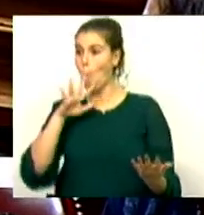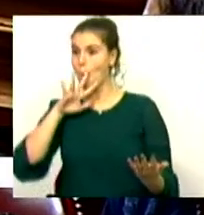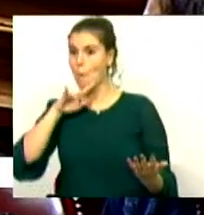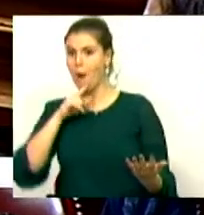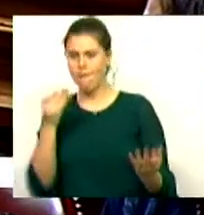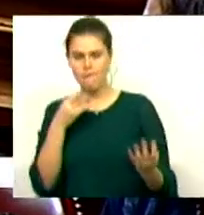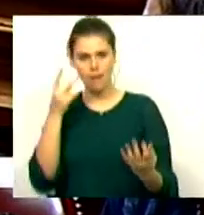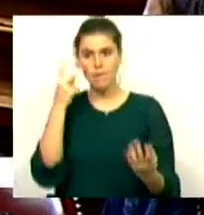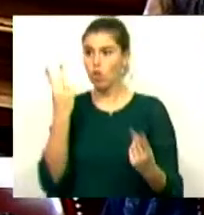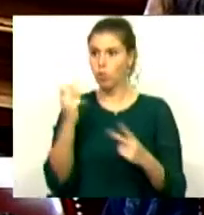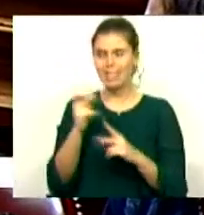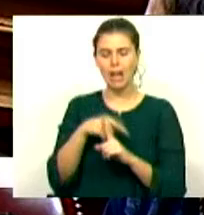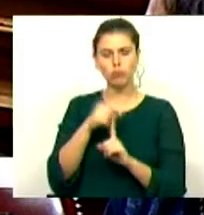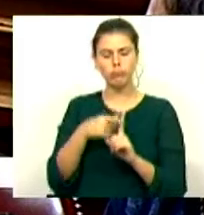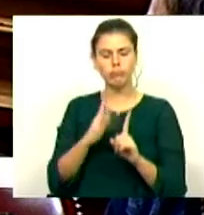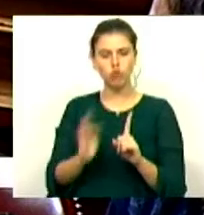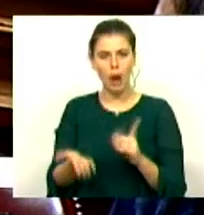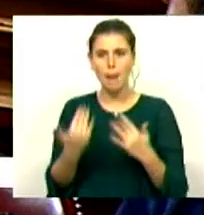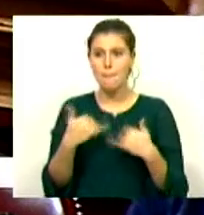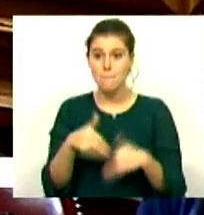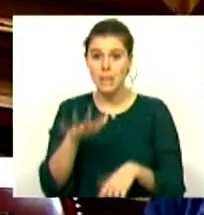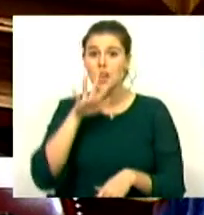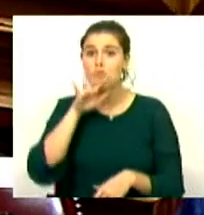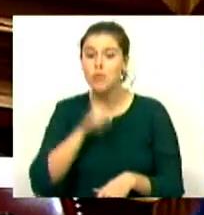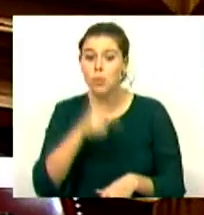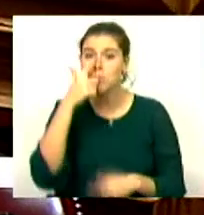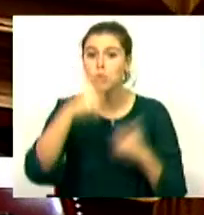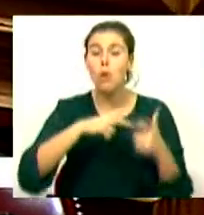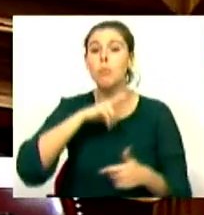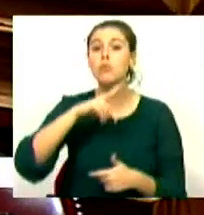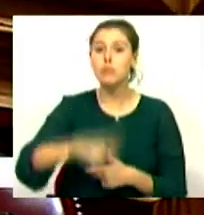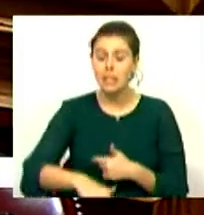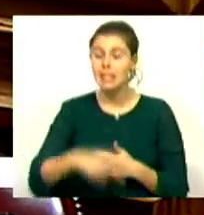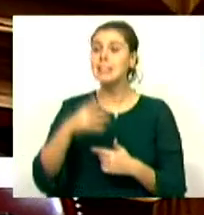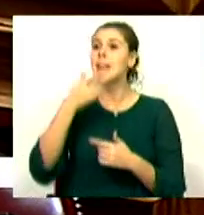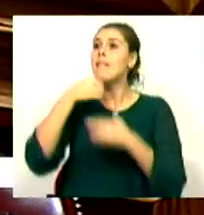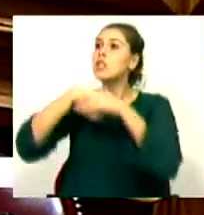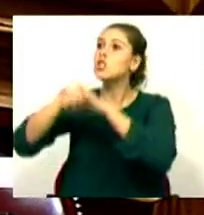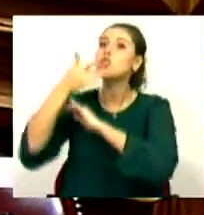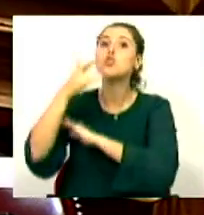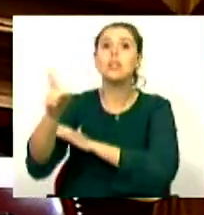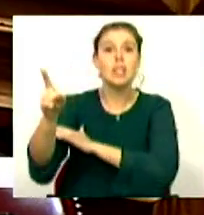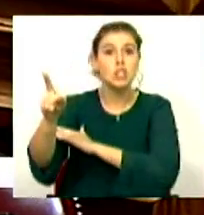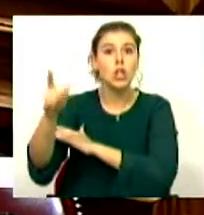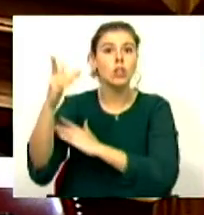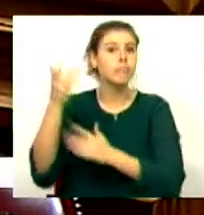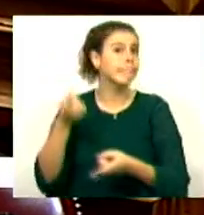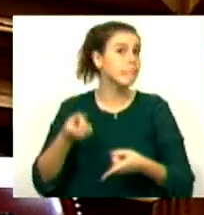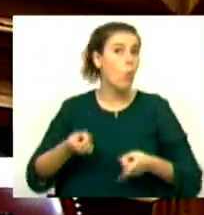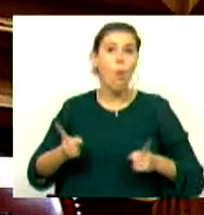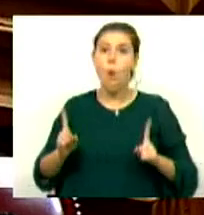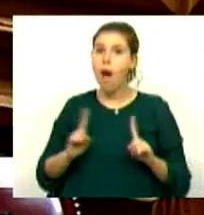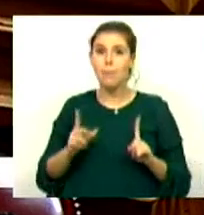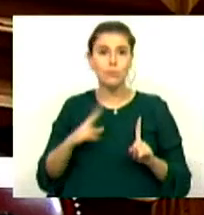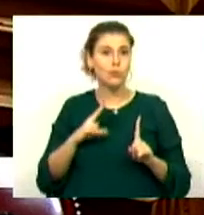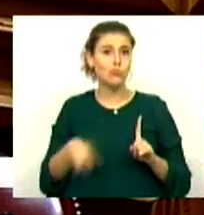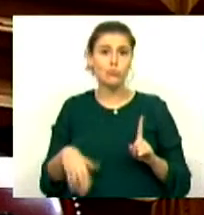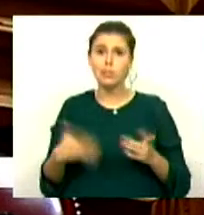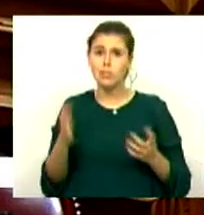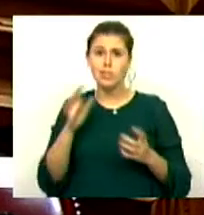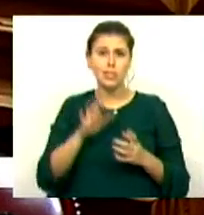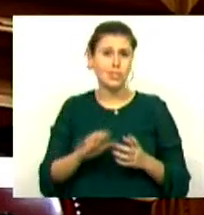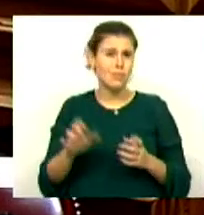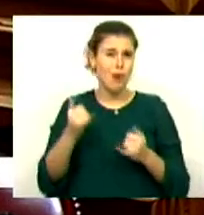residam há dois anos. Mas já o filho de um português nascido no estrangeiro não é português de